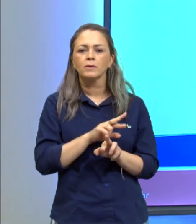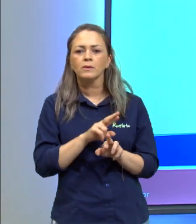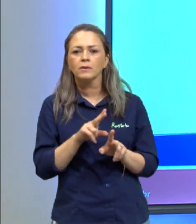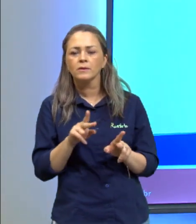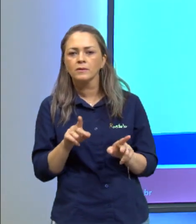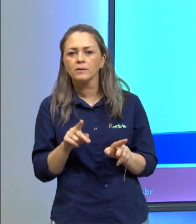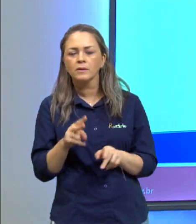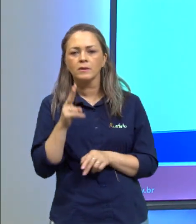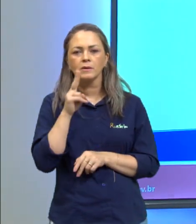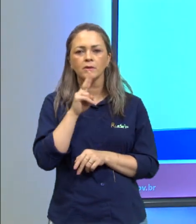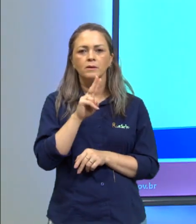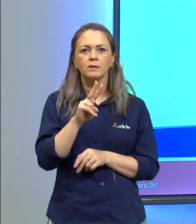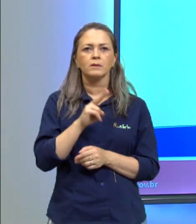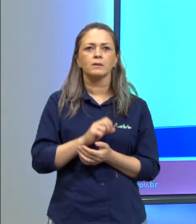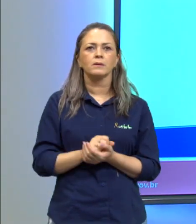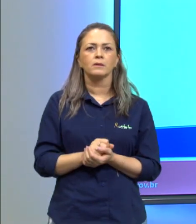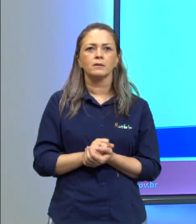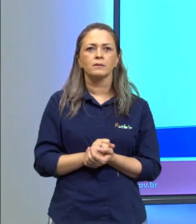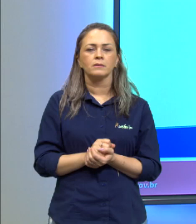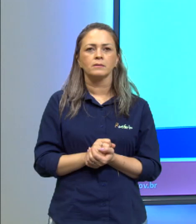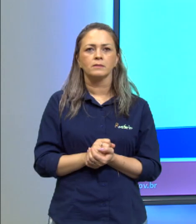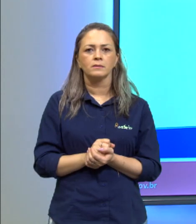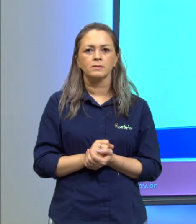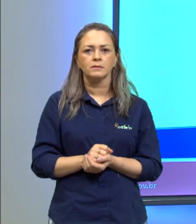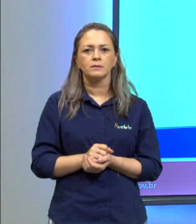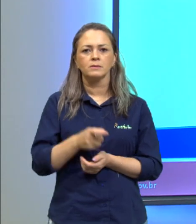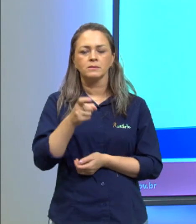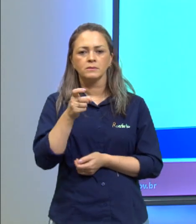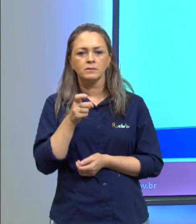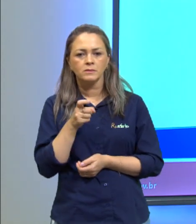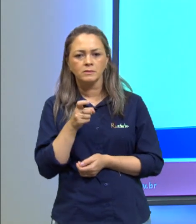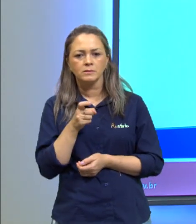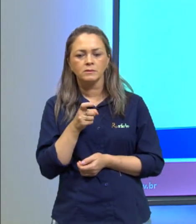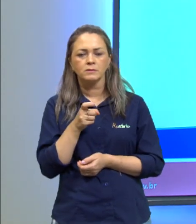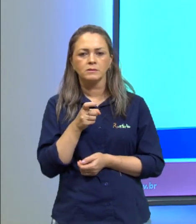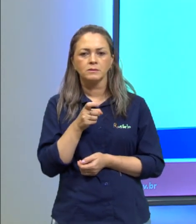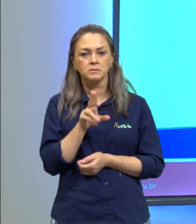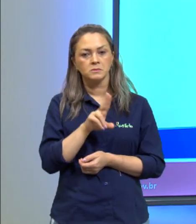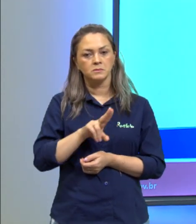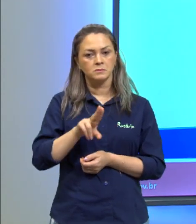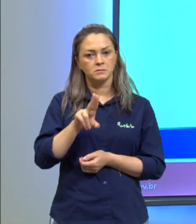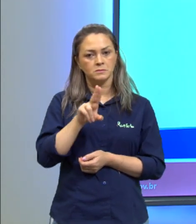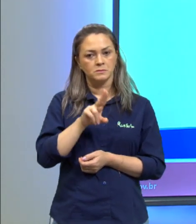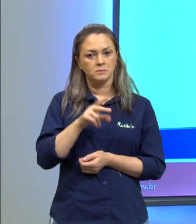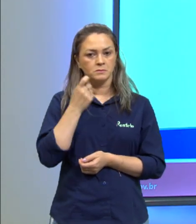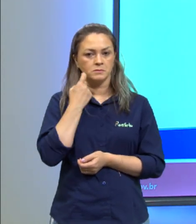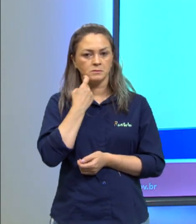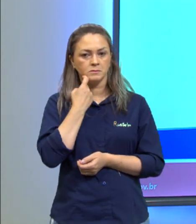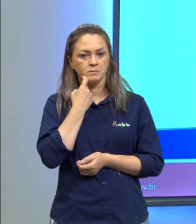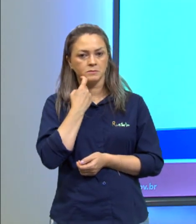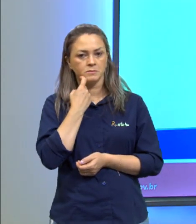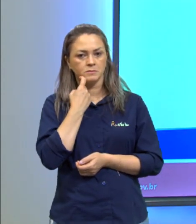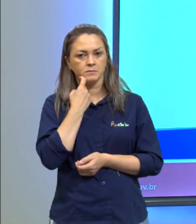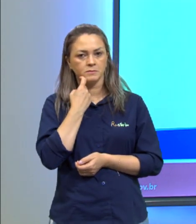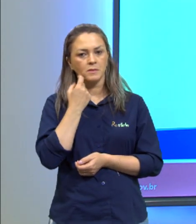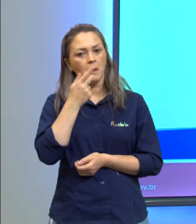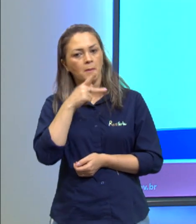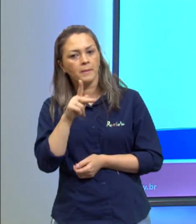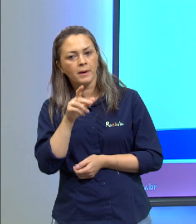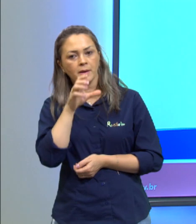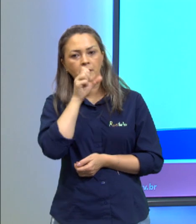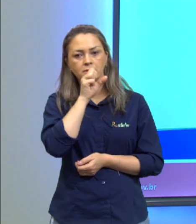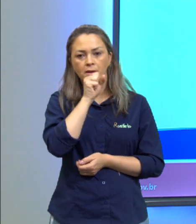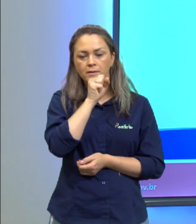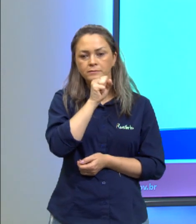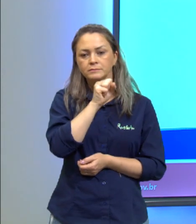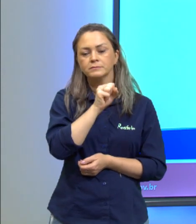que eu vejo do site X no acesso da sexta-feira para o